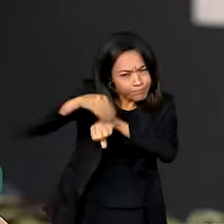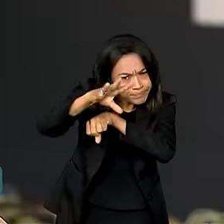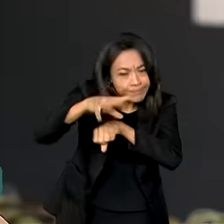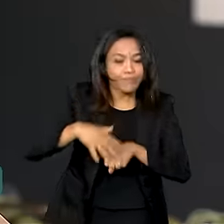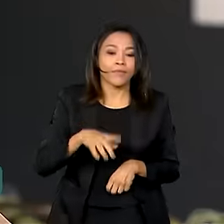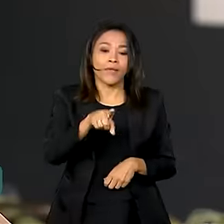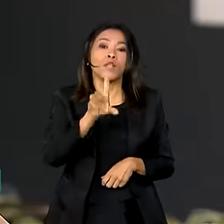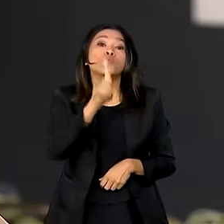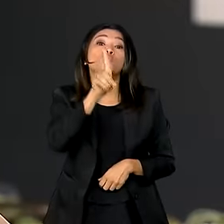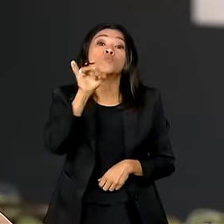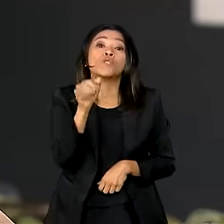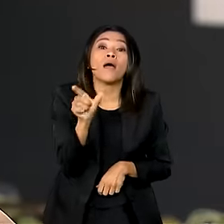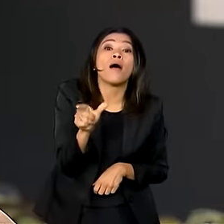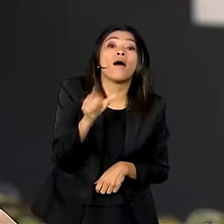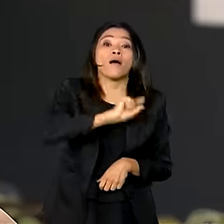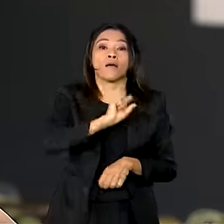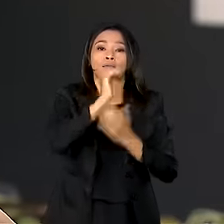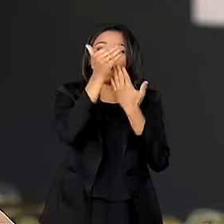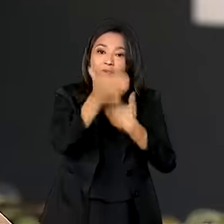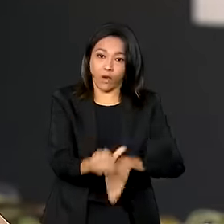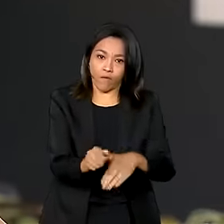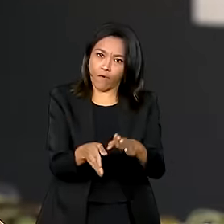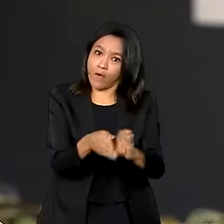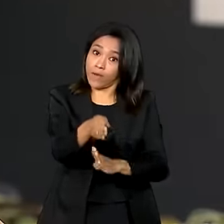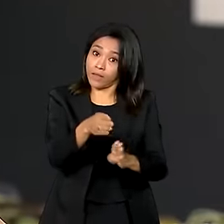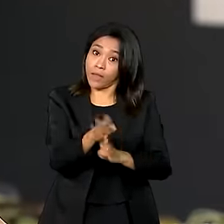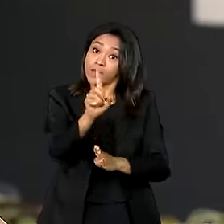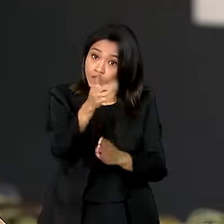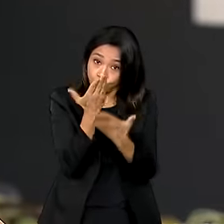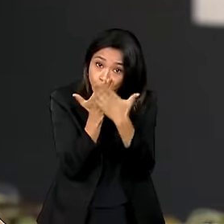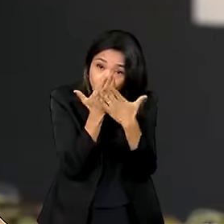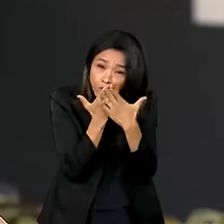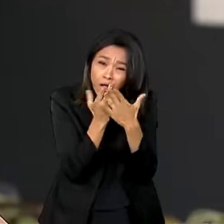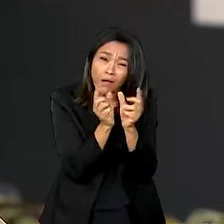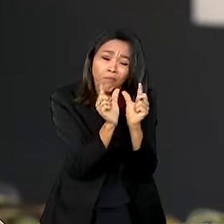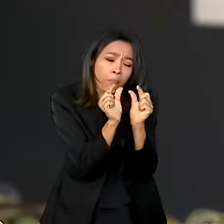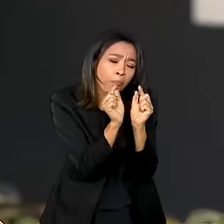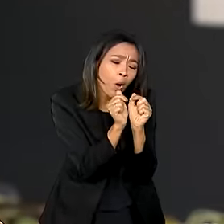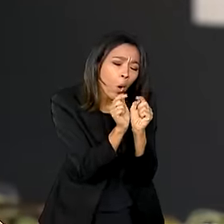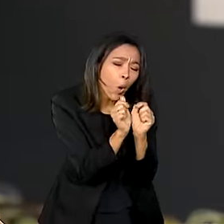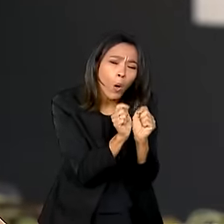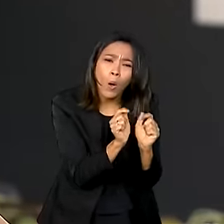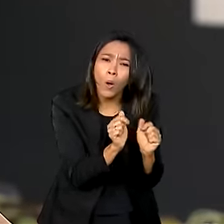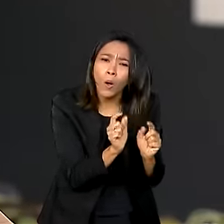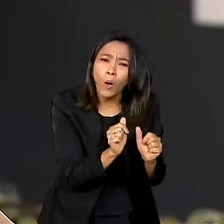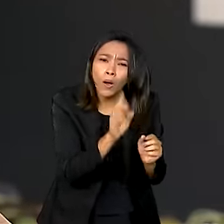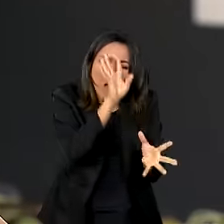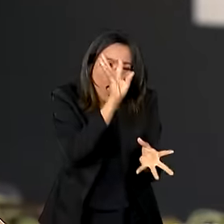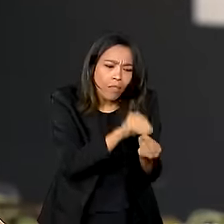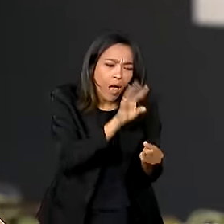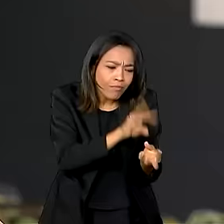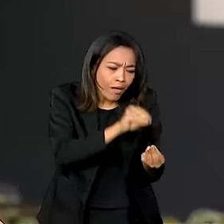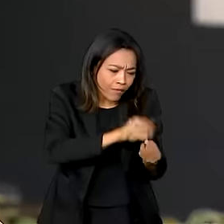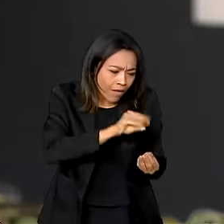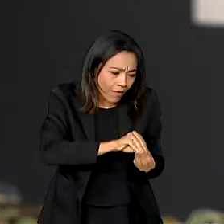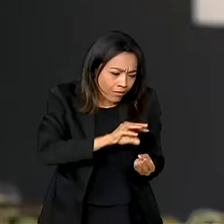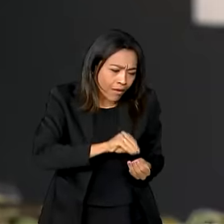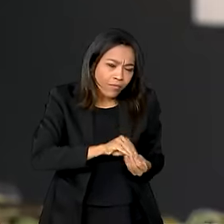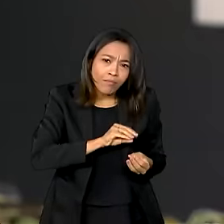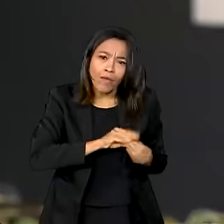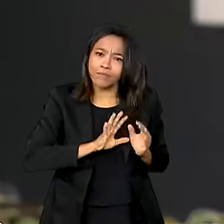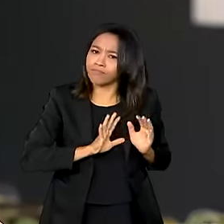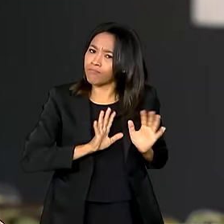dia antes da prova, a gente recomenda que, se for ter que estudar alguma coisa, são coisas mínimas, são aquelas revisões bem pontuais.